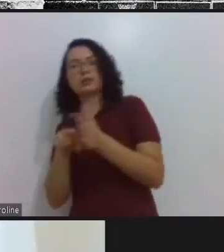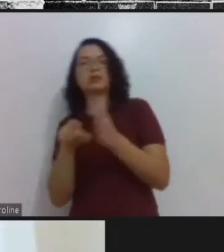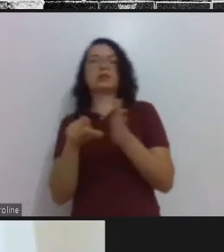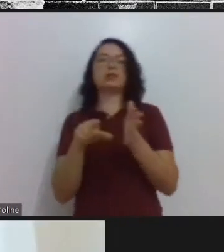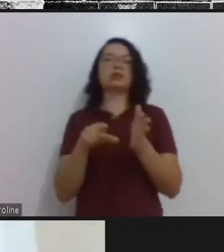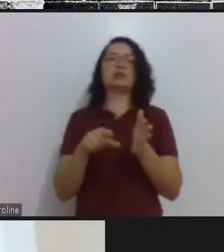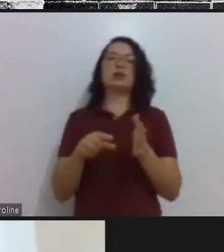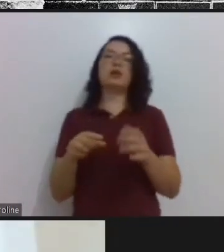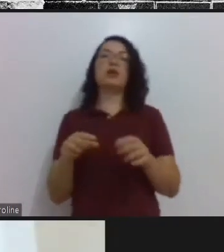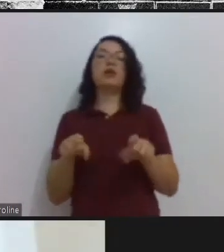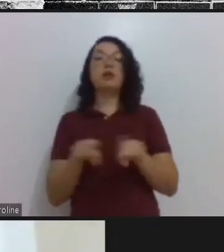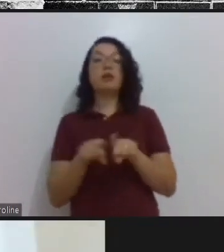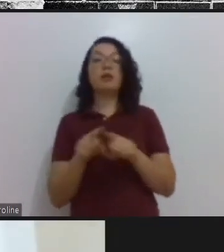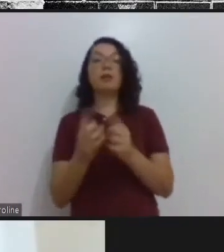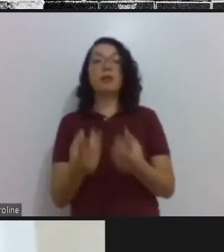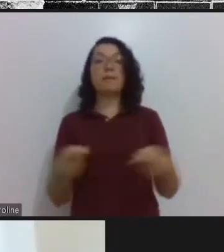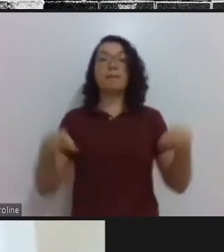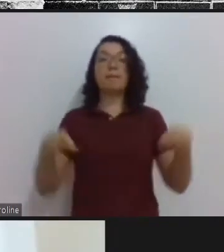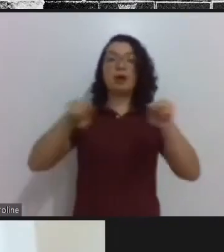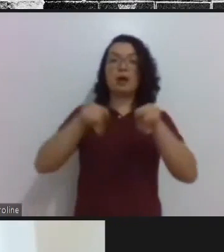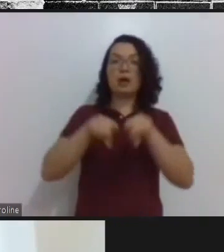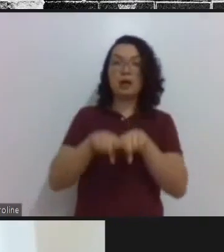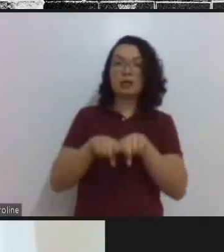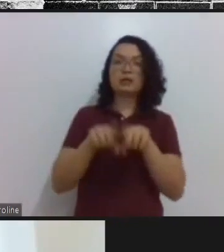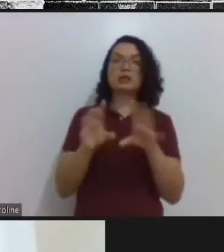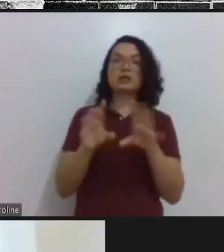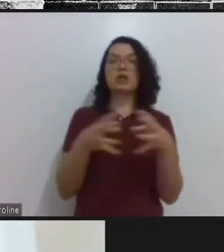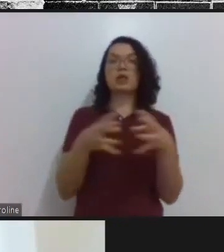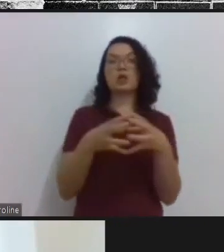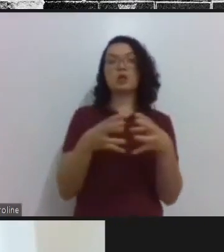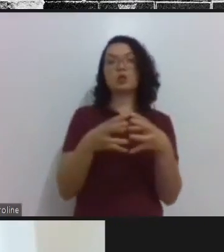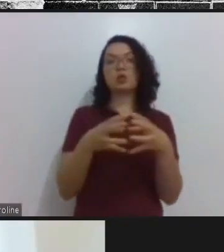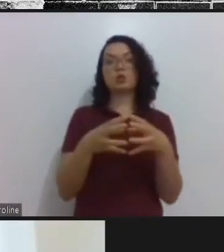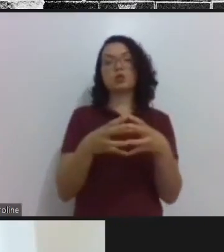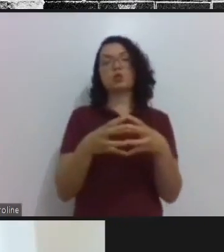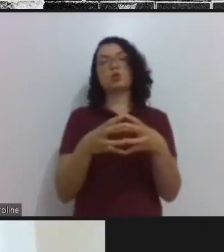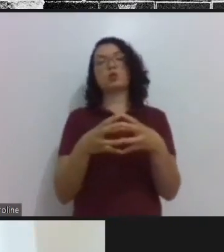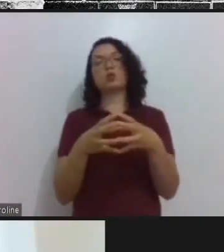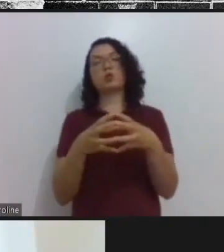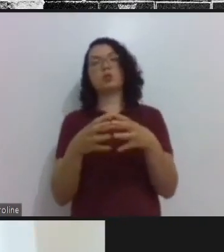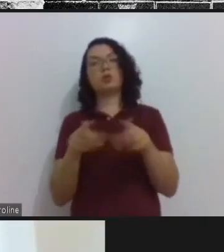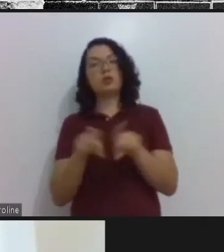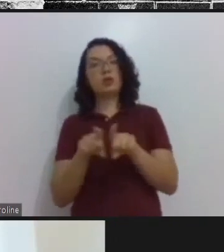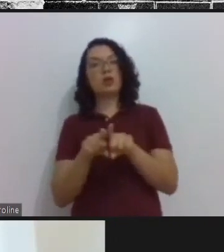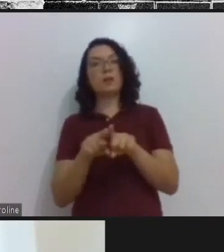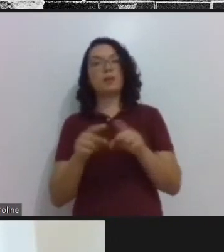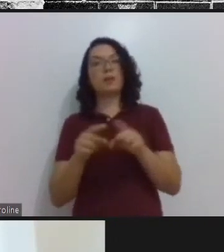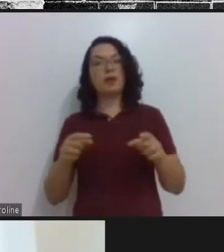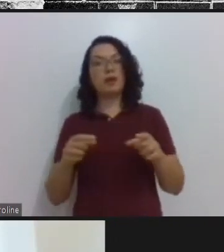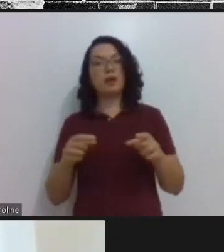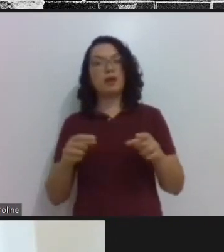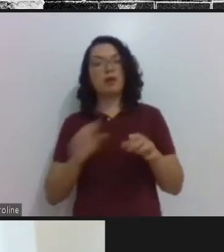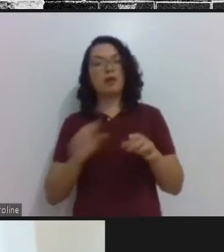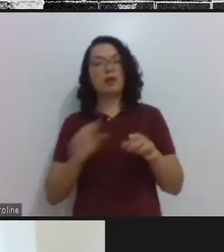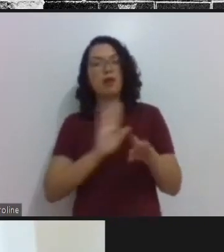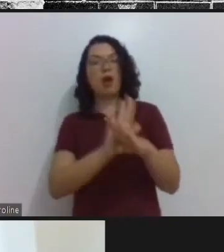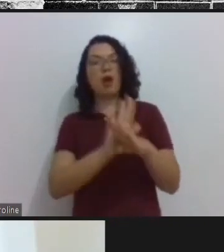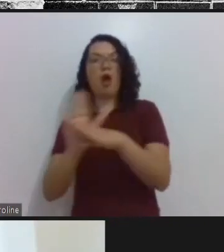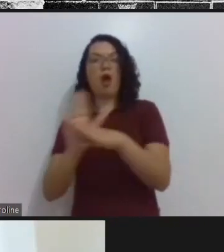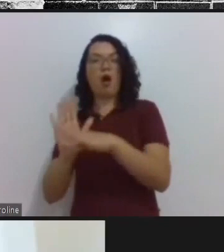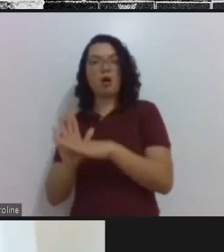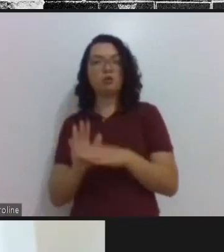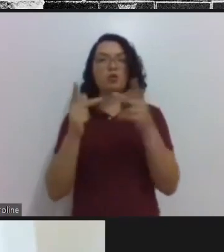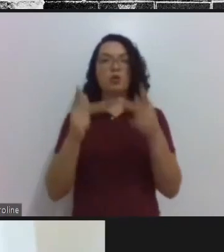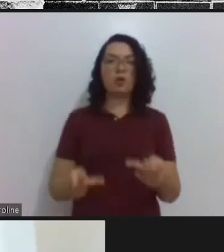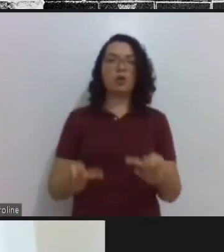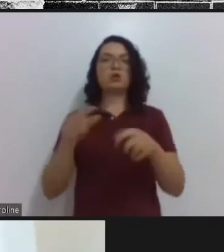sócio fundador da PVG Arquitetos, onde trabalhou. Colaborou em projetos de arquitetura, urbanismo e espaços públicos, bem